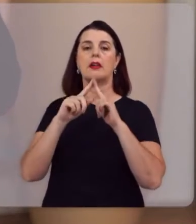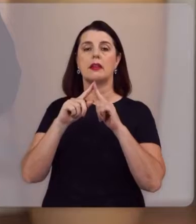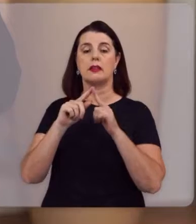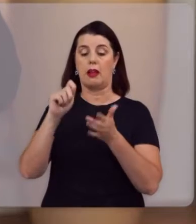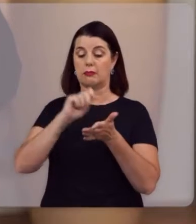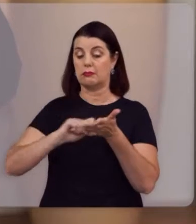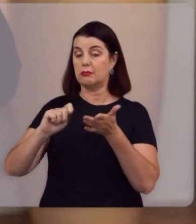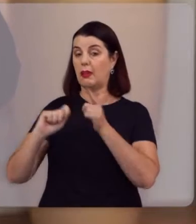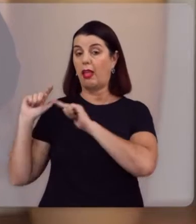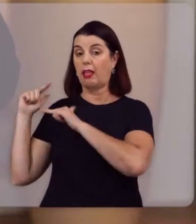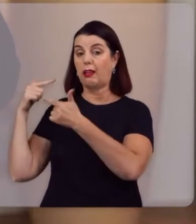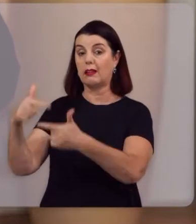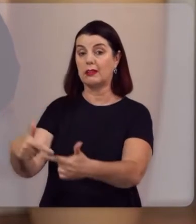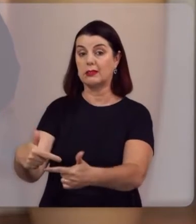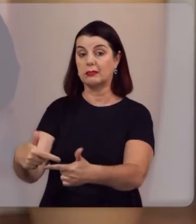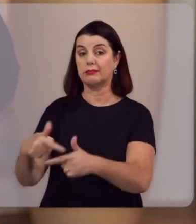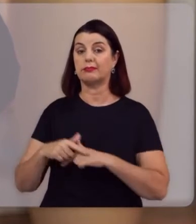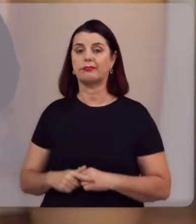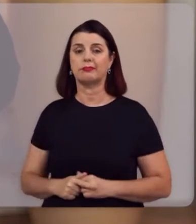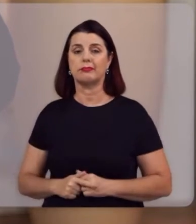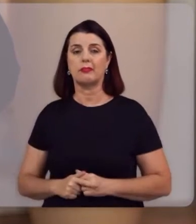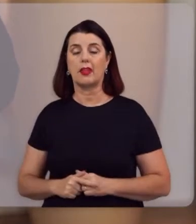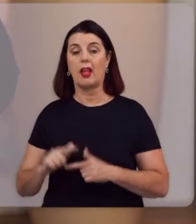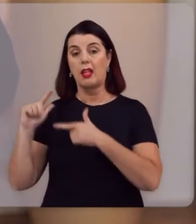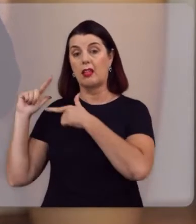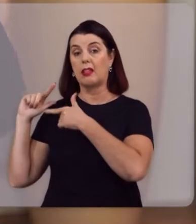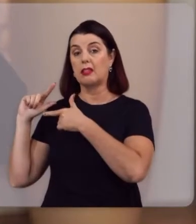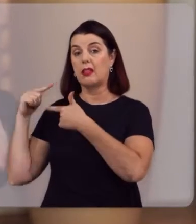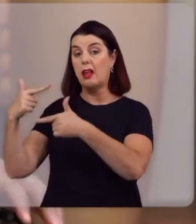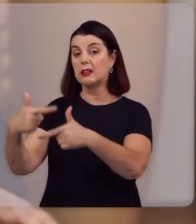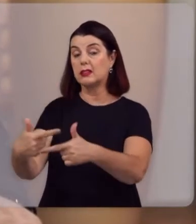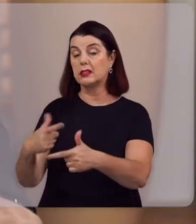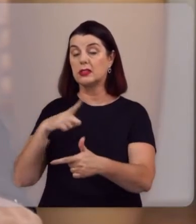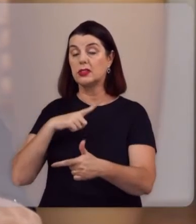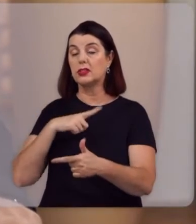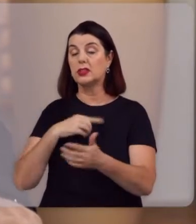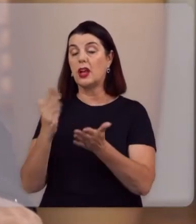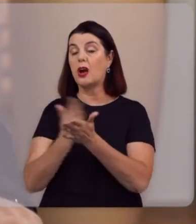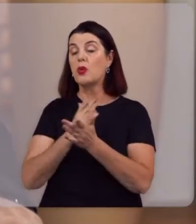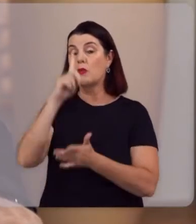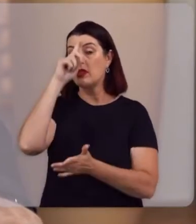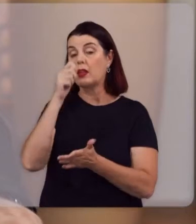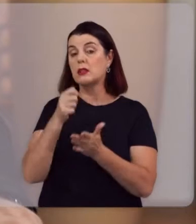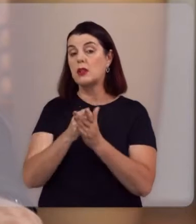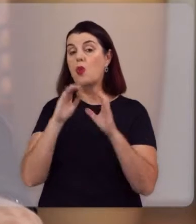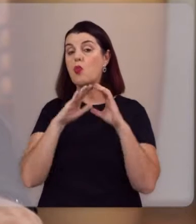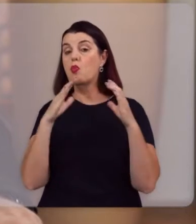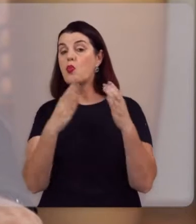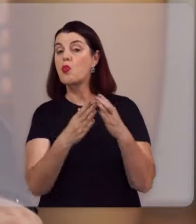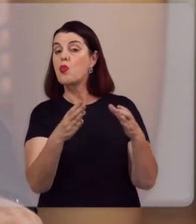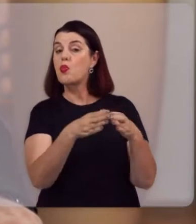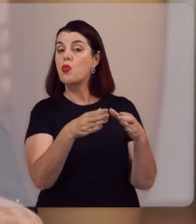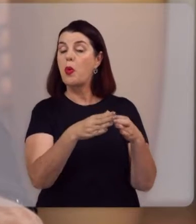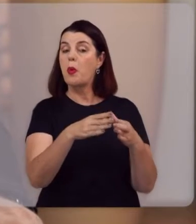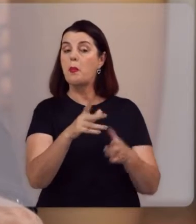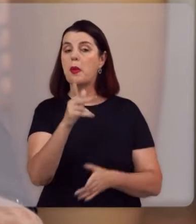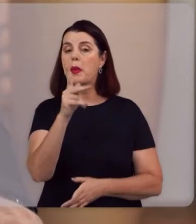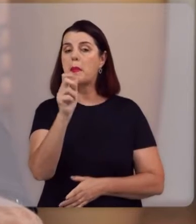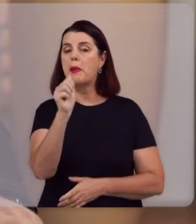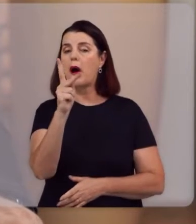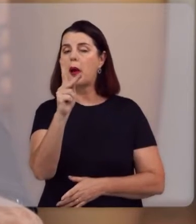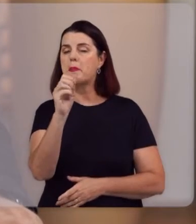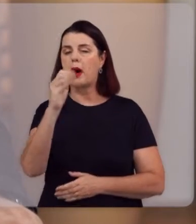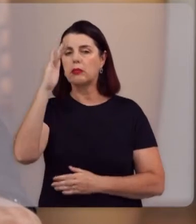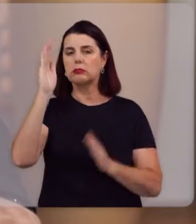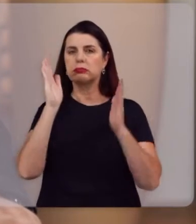tradição. A tradição envolvia algumas decisões de concílio, mas também a decisão do Papa, que era